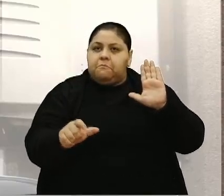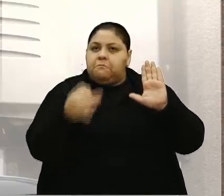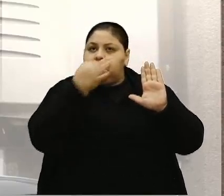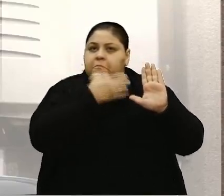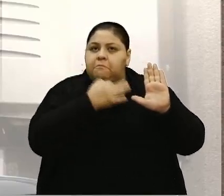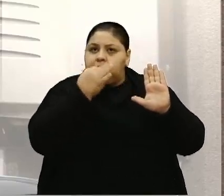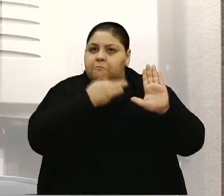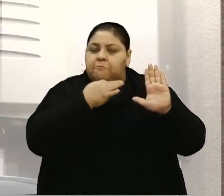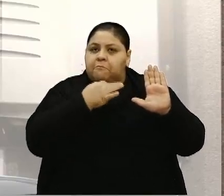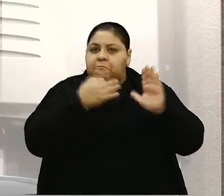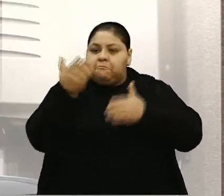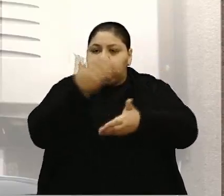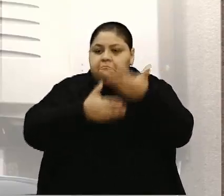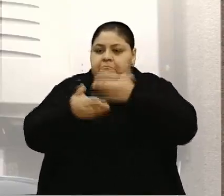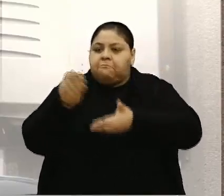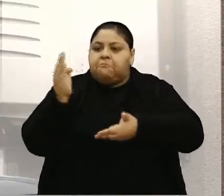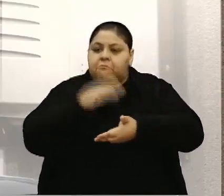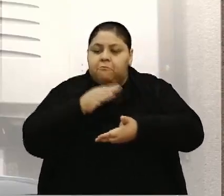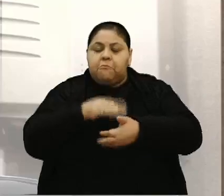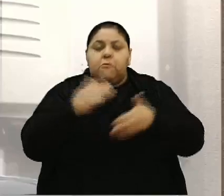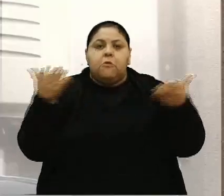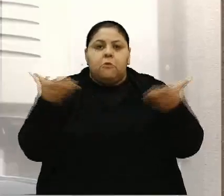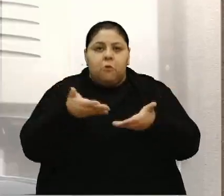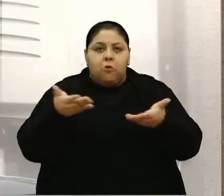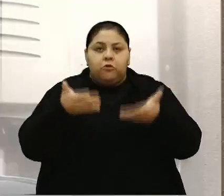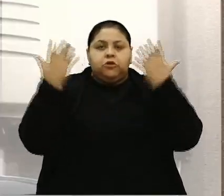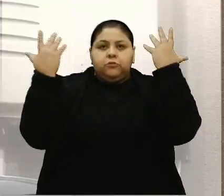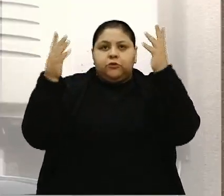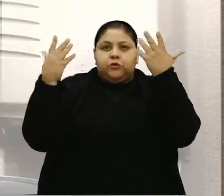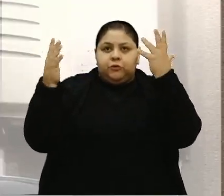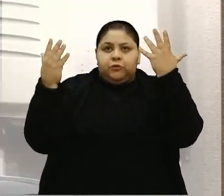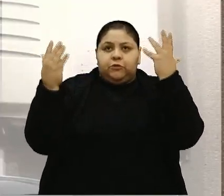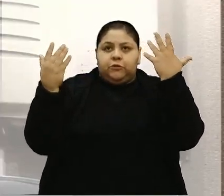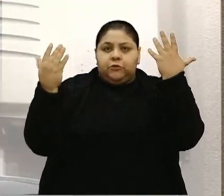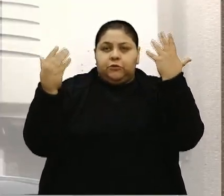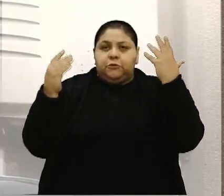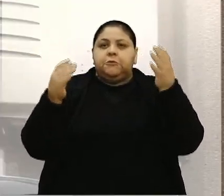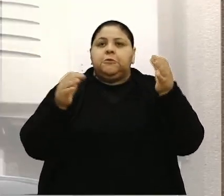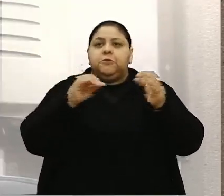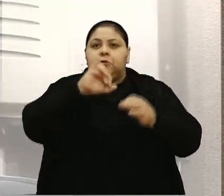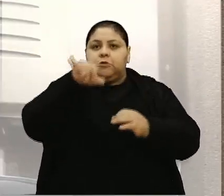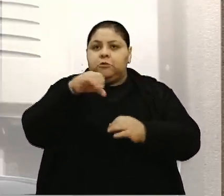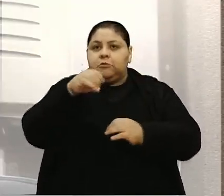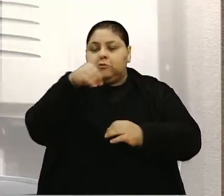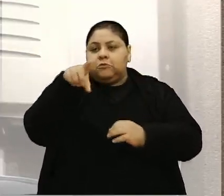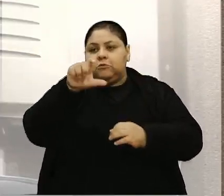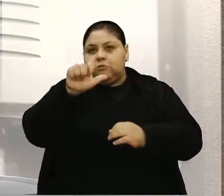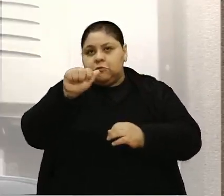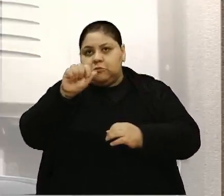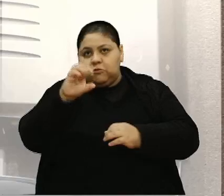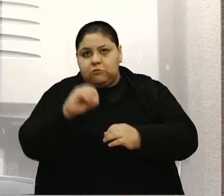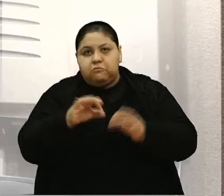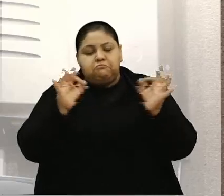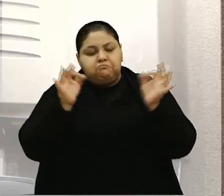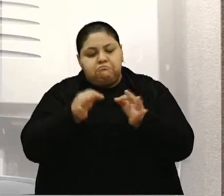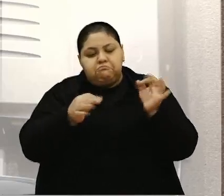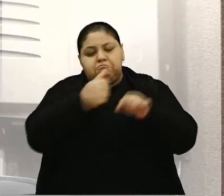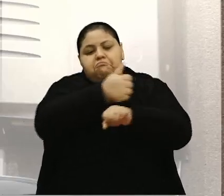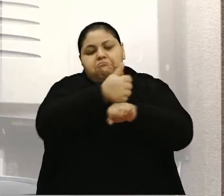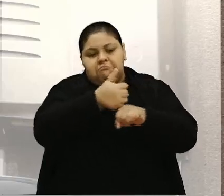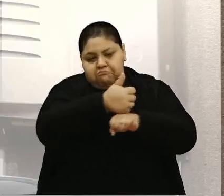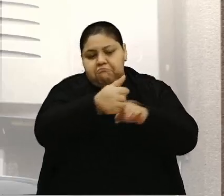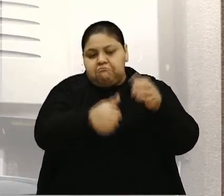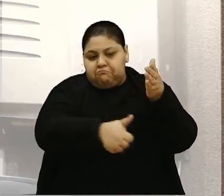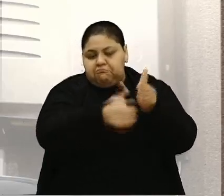fica o meu voto ao João Ex, que é um excelente profissional e eu tenho certeza que vai dar agilidade